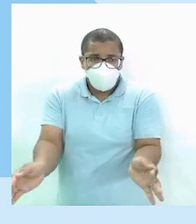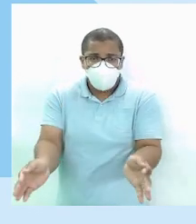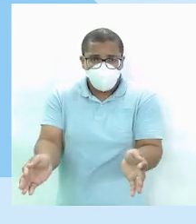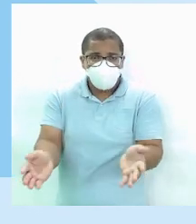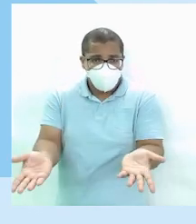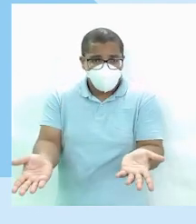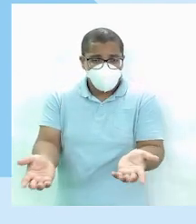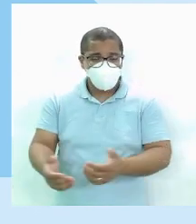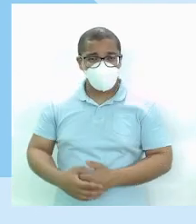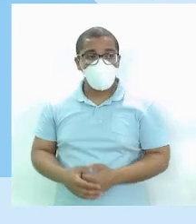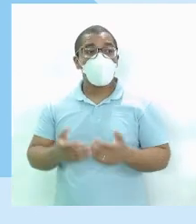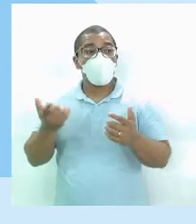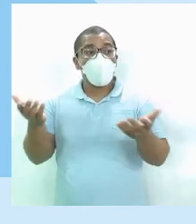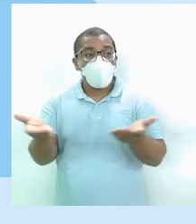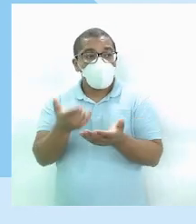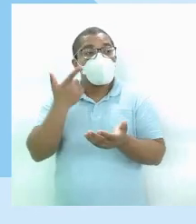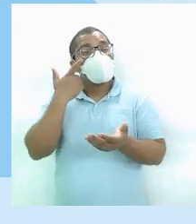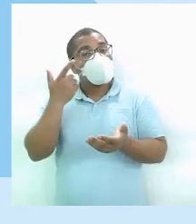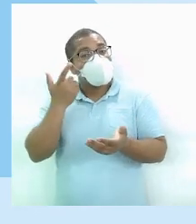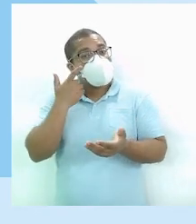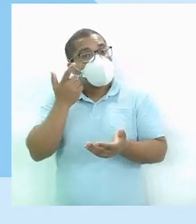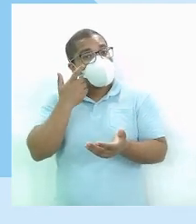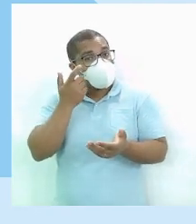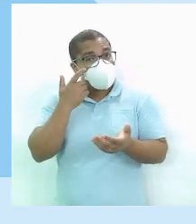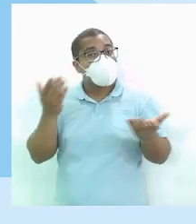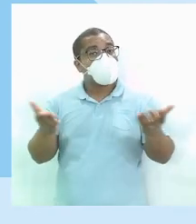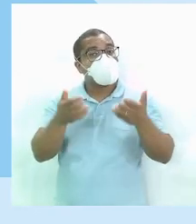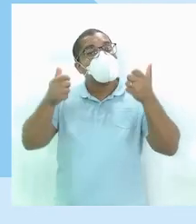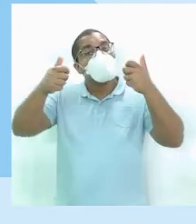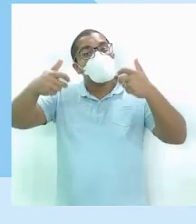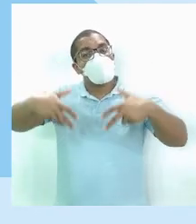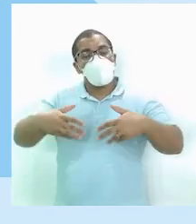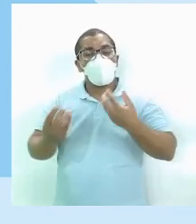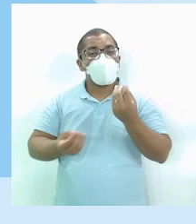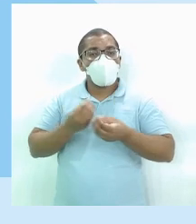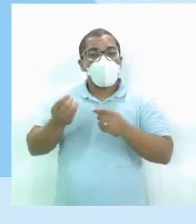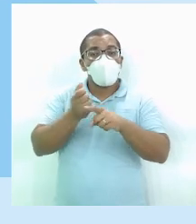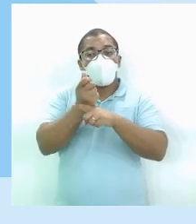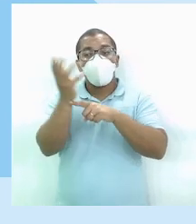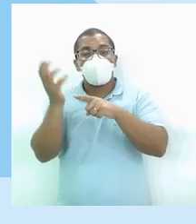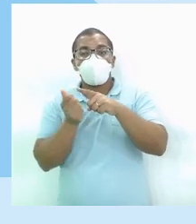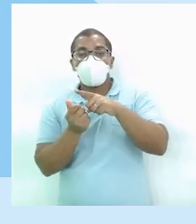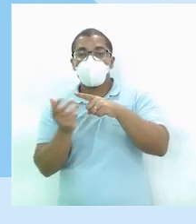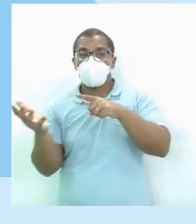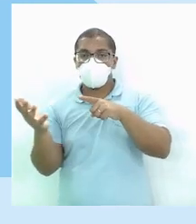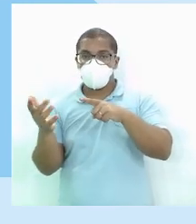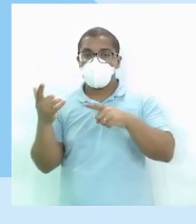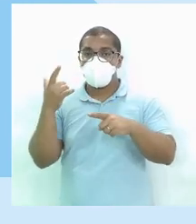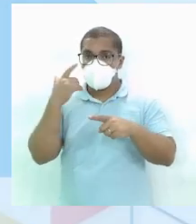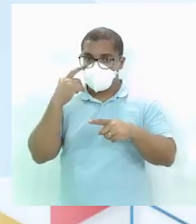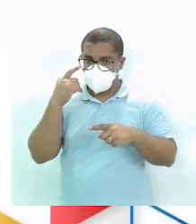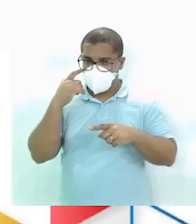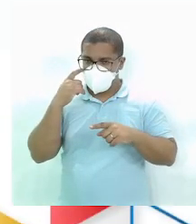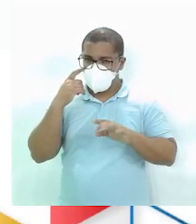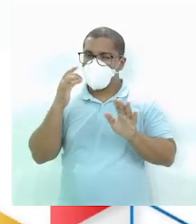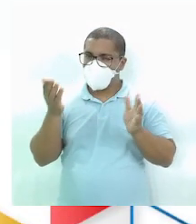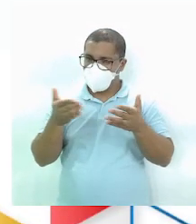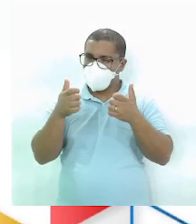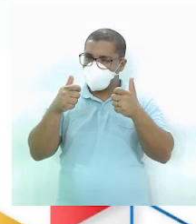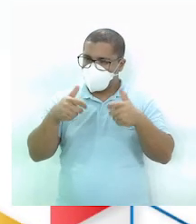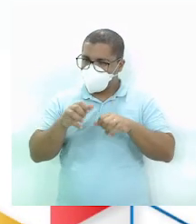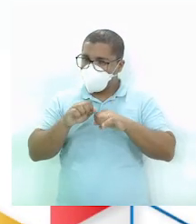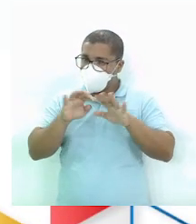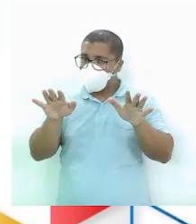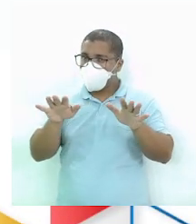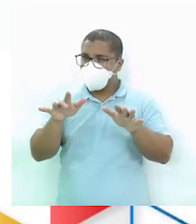Que eu vou trazer Uma noção de fração Agora Pro razão Ou inconsciente Tá bom? Vou mostrar os dois